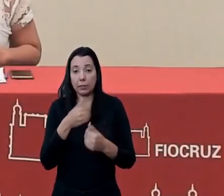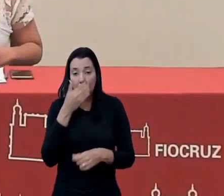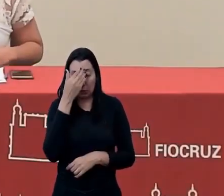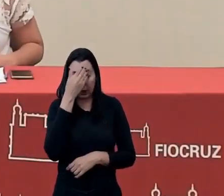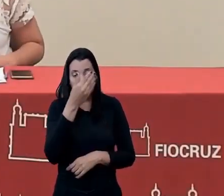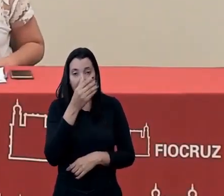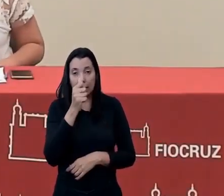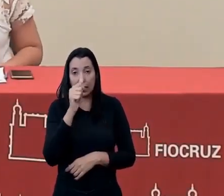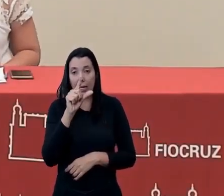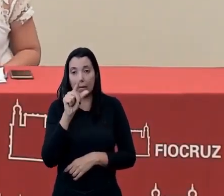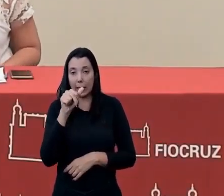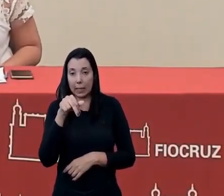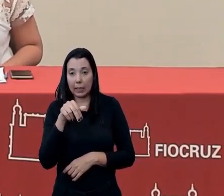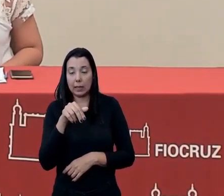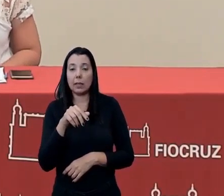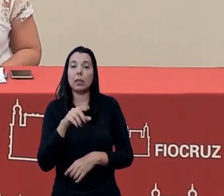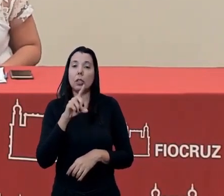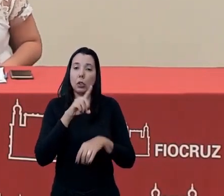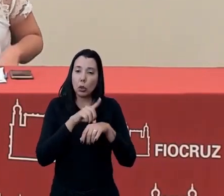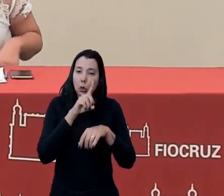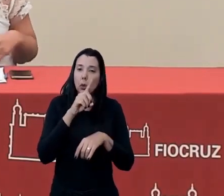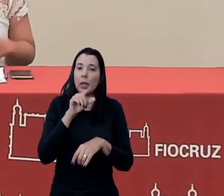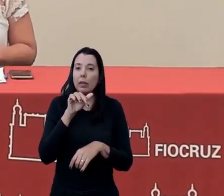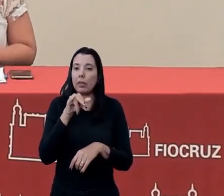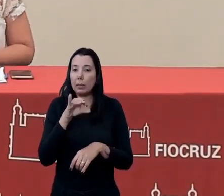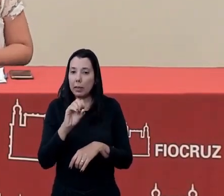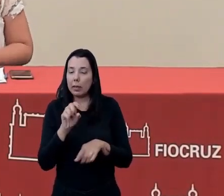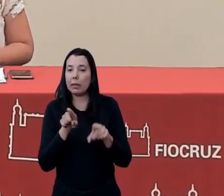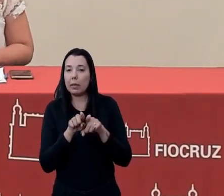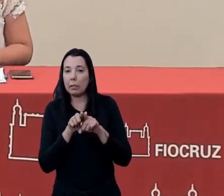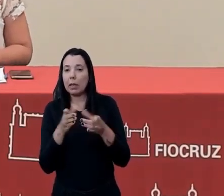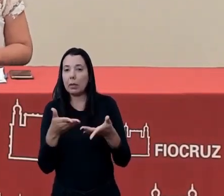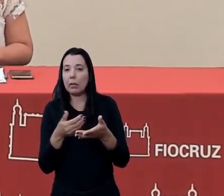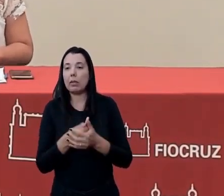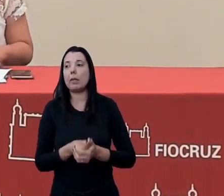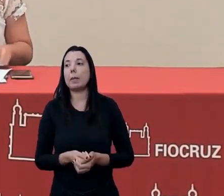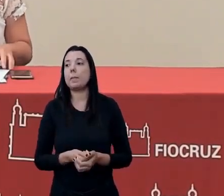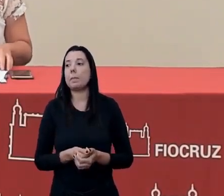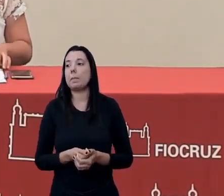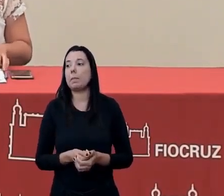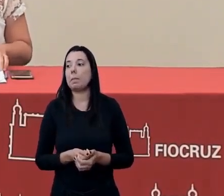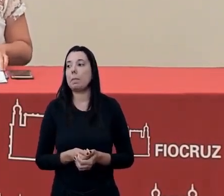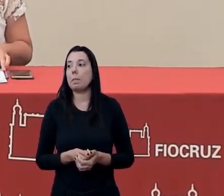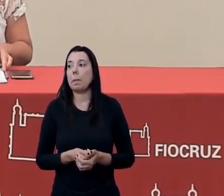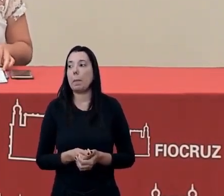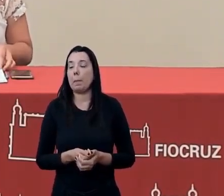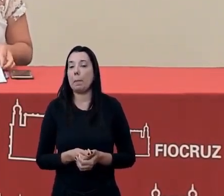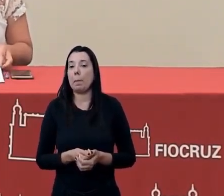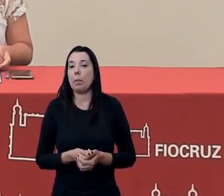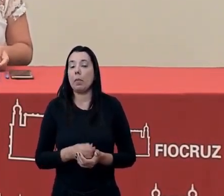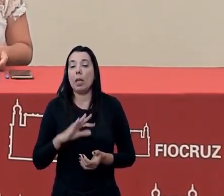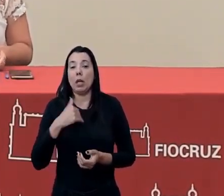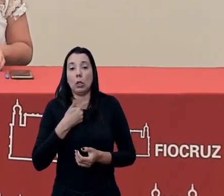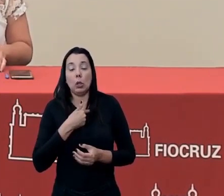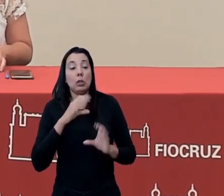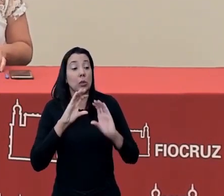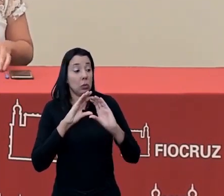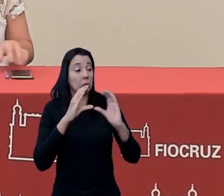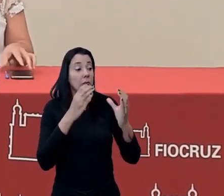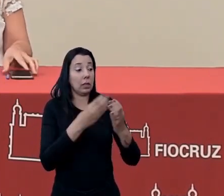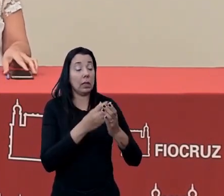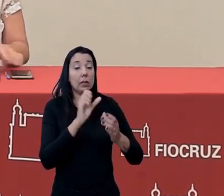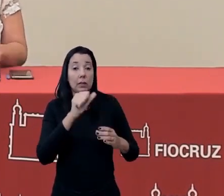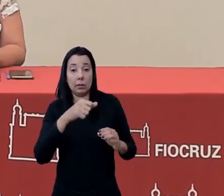Muito obrigada, doutora Fabiana, muito obrigada, doutora Luciana, por esse momento aqui com a nossa comunidade,